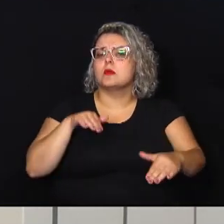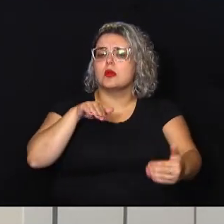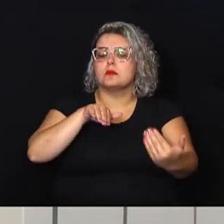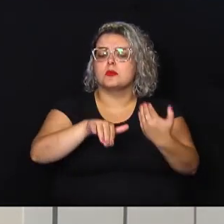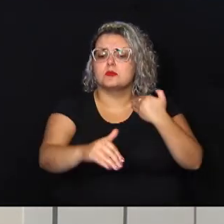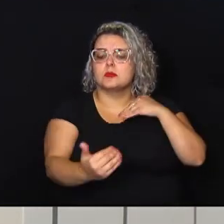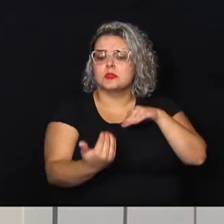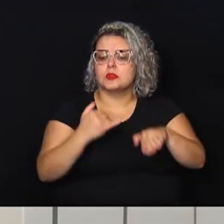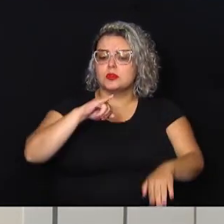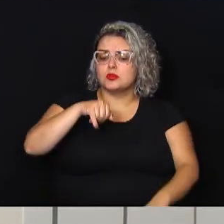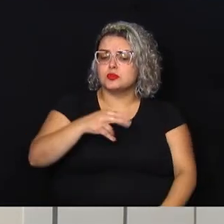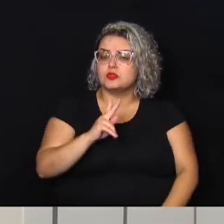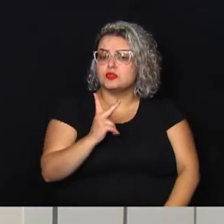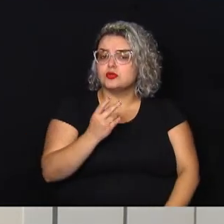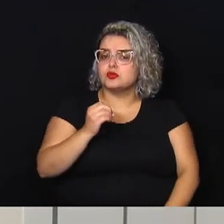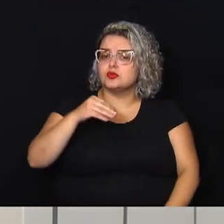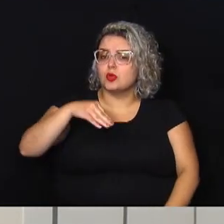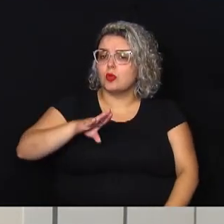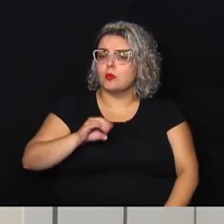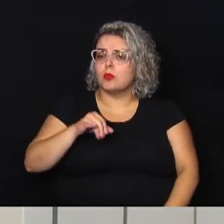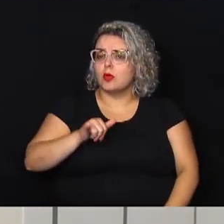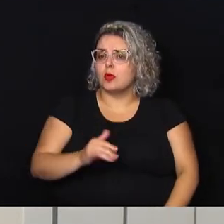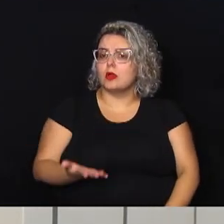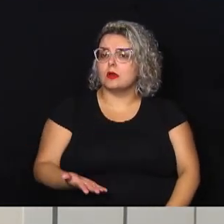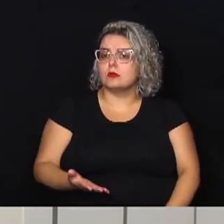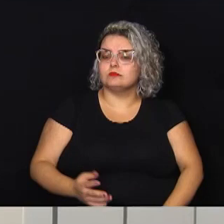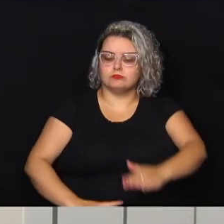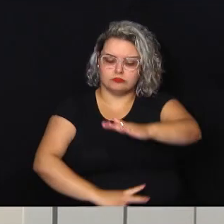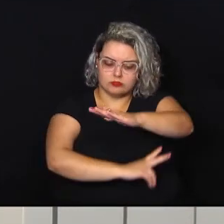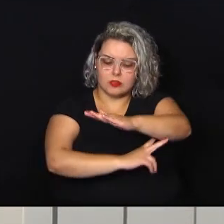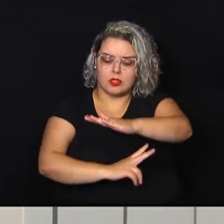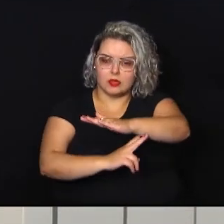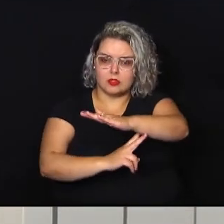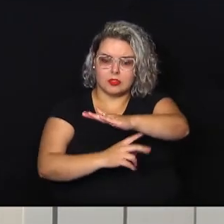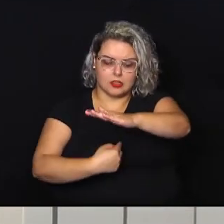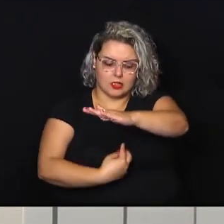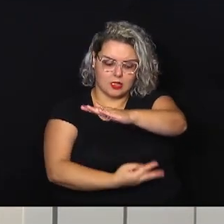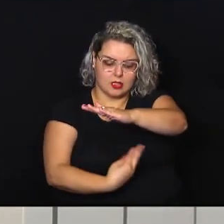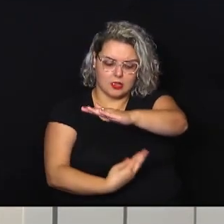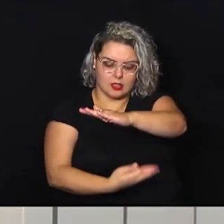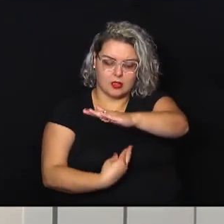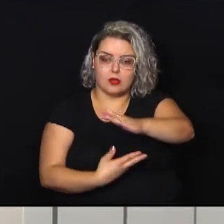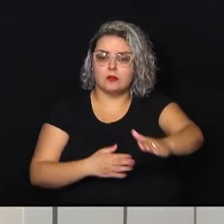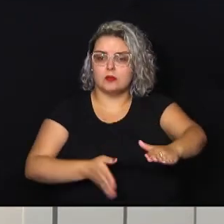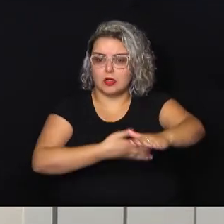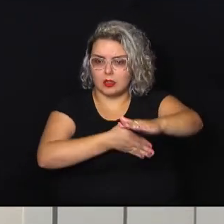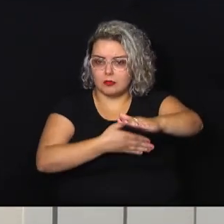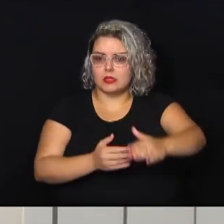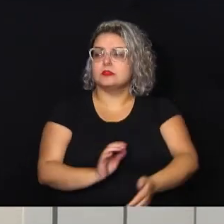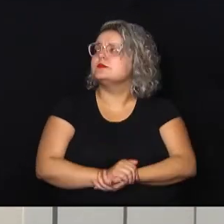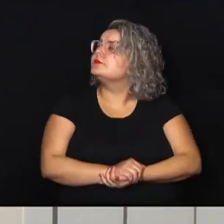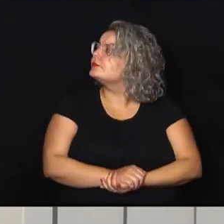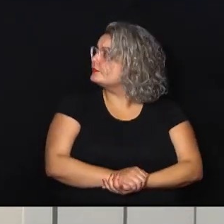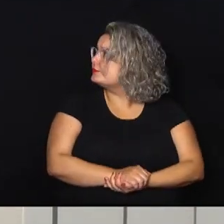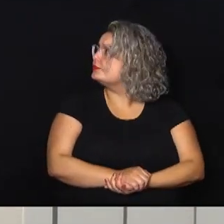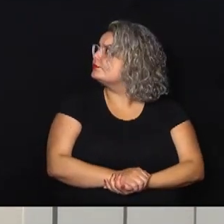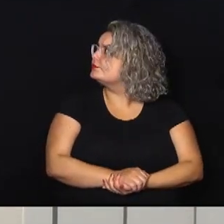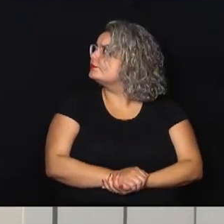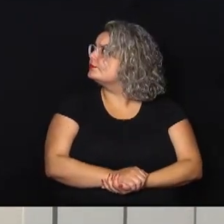Boydum Lop, especificamente na ponte sobre a rodovia dos Bandeirantes, é o Câmara nas Ruas.